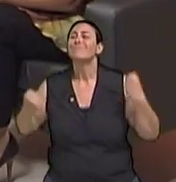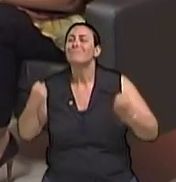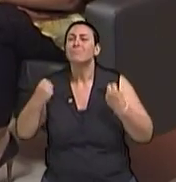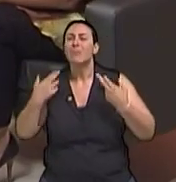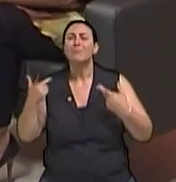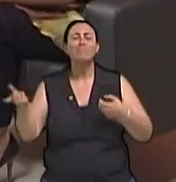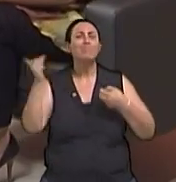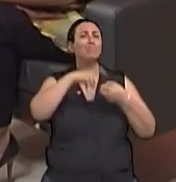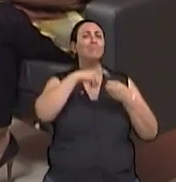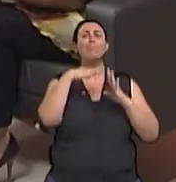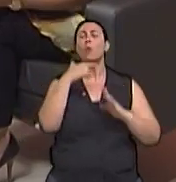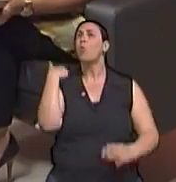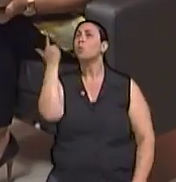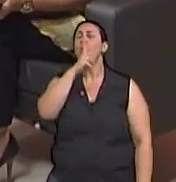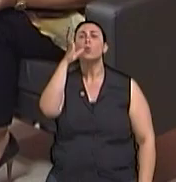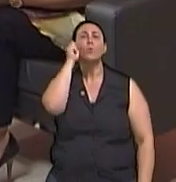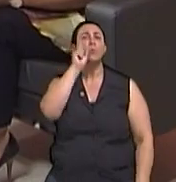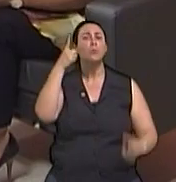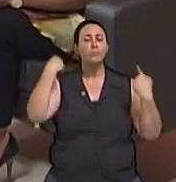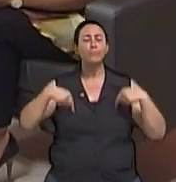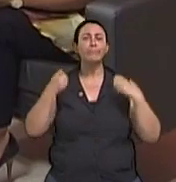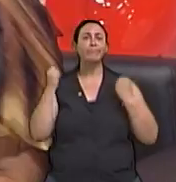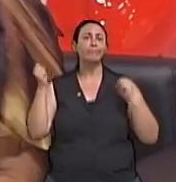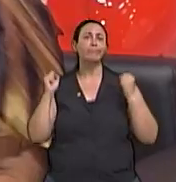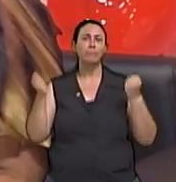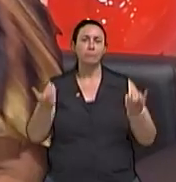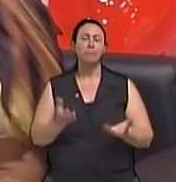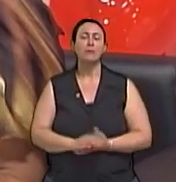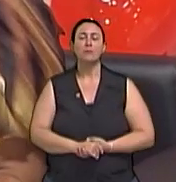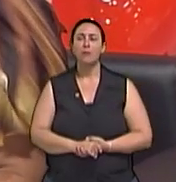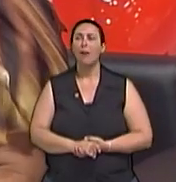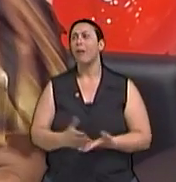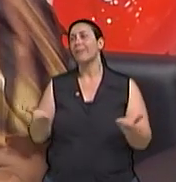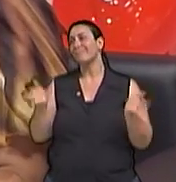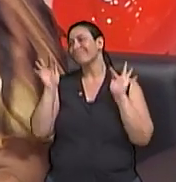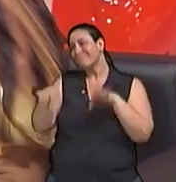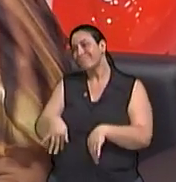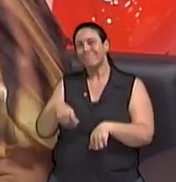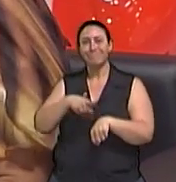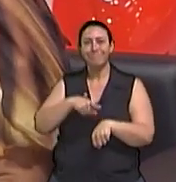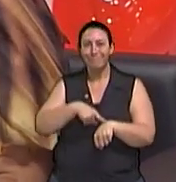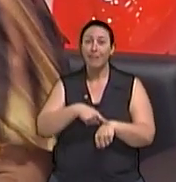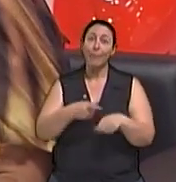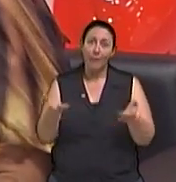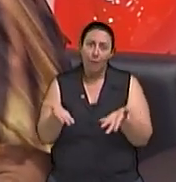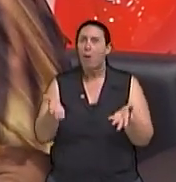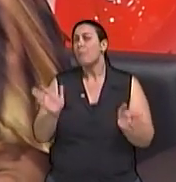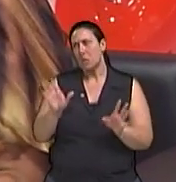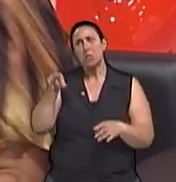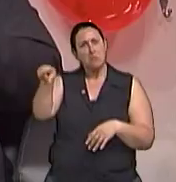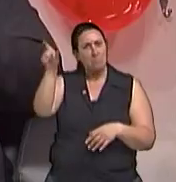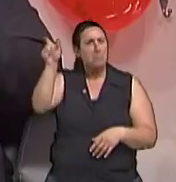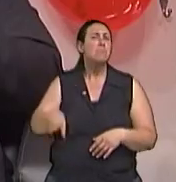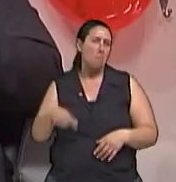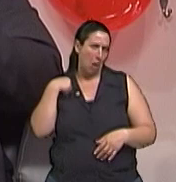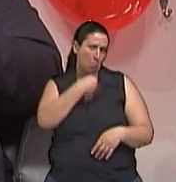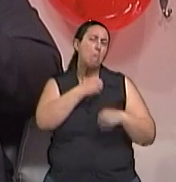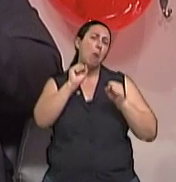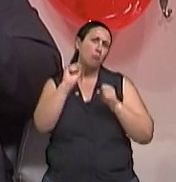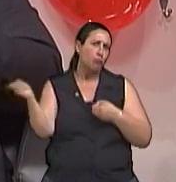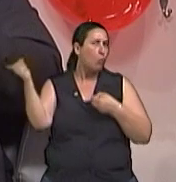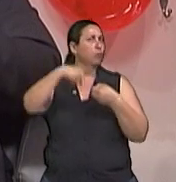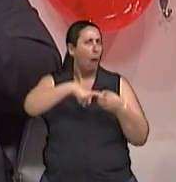depende de cada um. Bom, é lógico que nosso tempo está terminado, mas nada impede que o doutor volte ao nosso programa